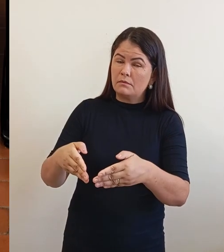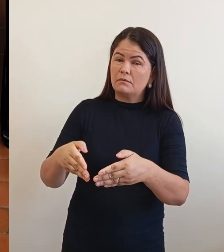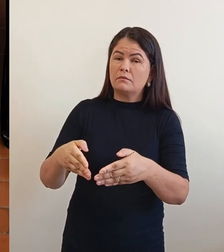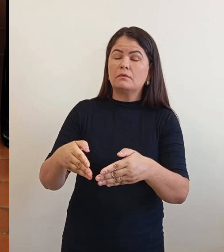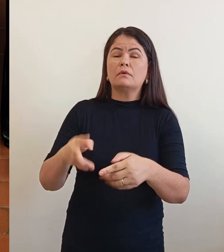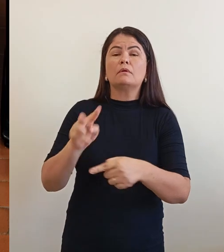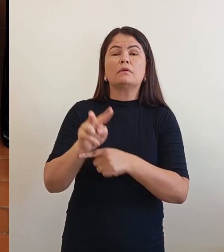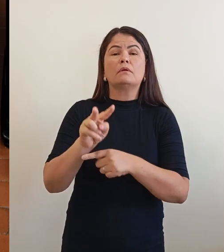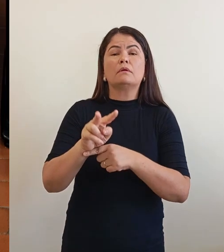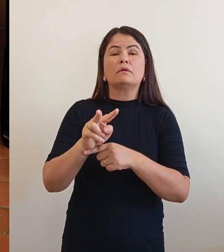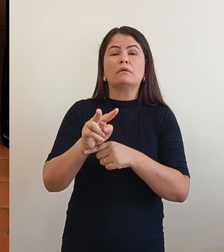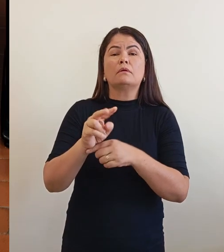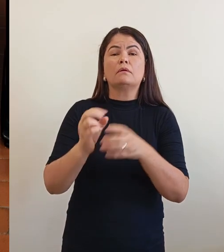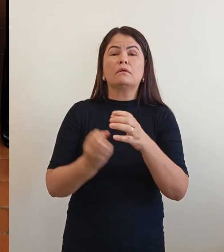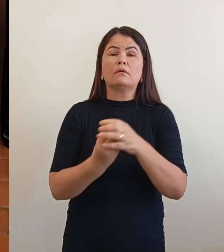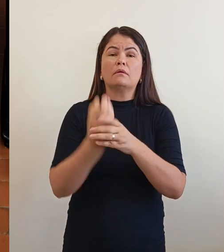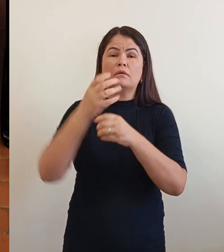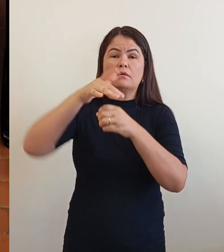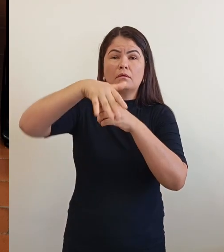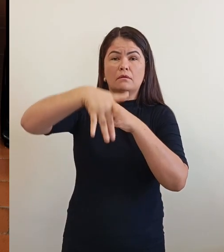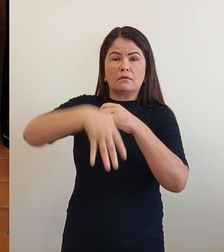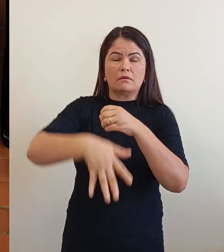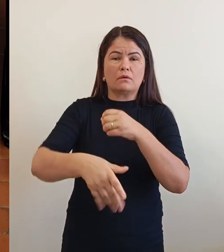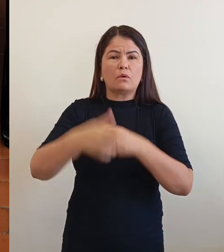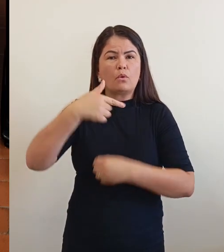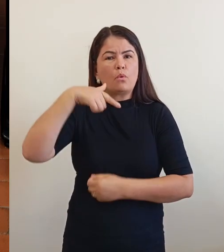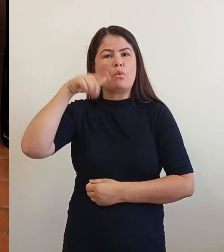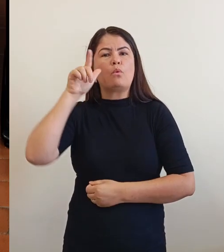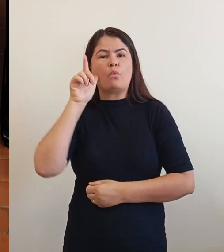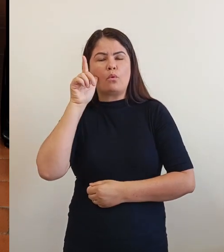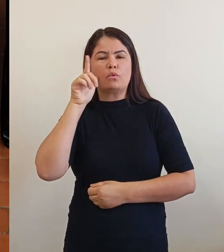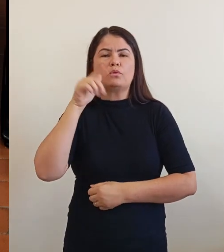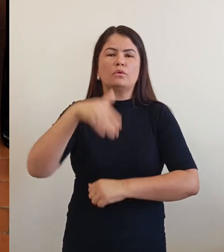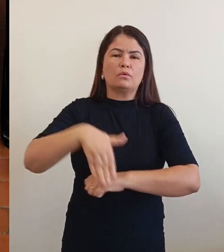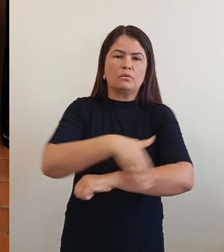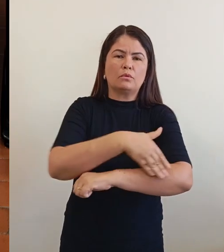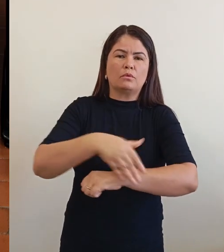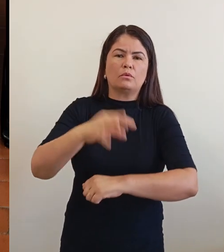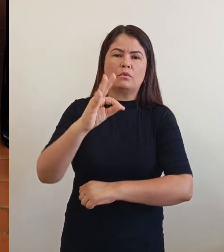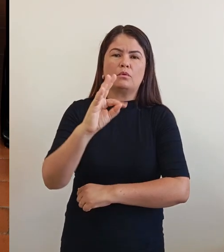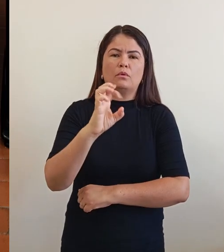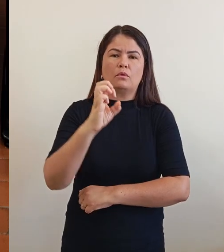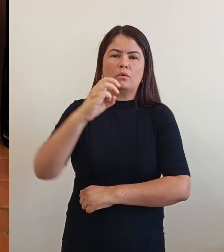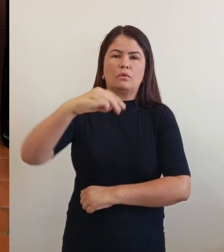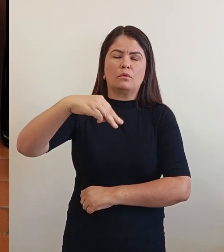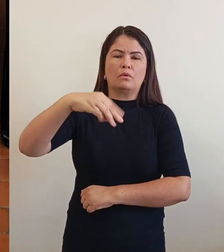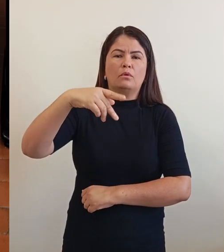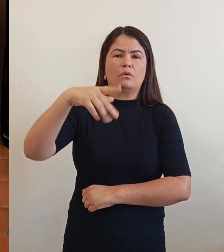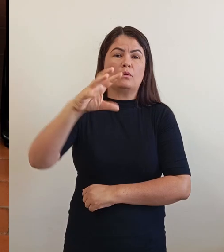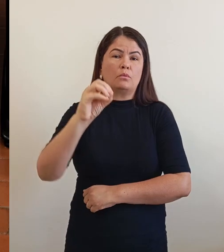nascentes. Ontem nós estávamos andando no tempo novo e já está tendo a falta de água.